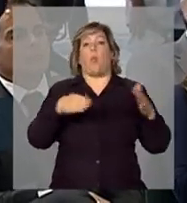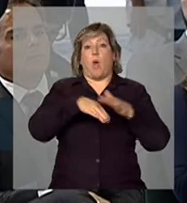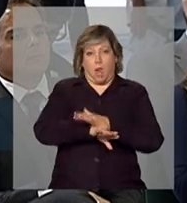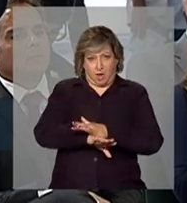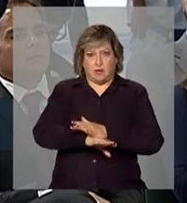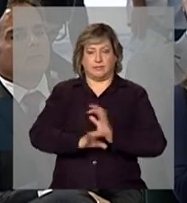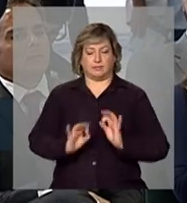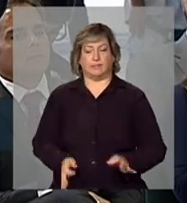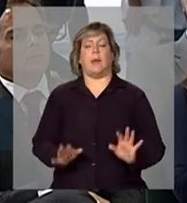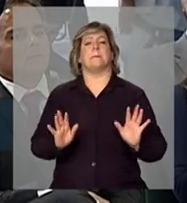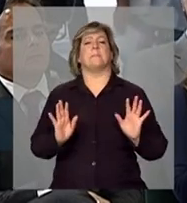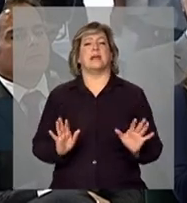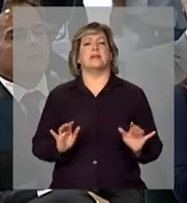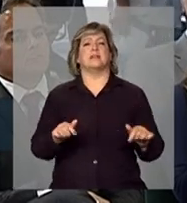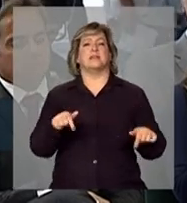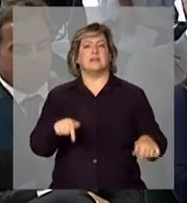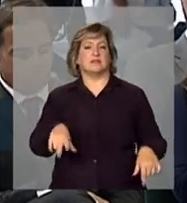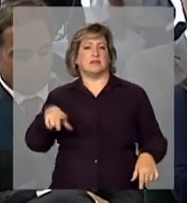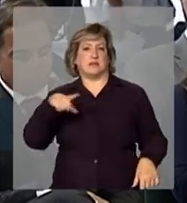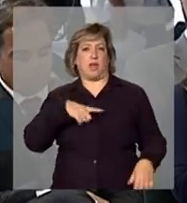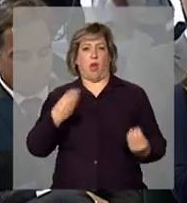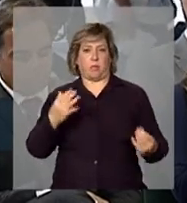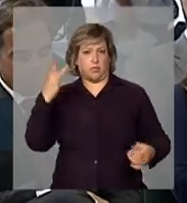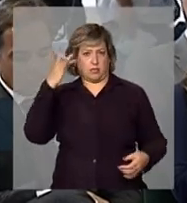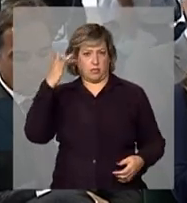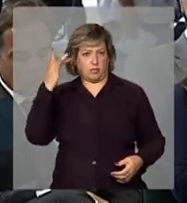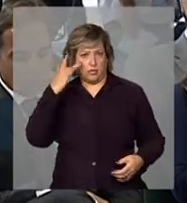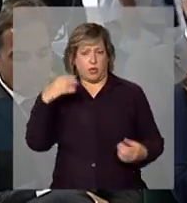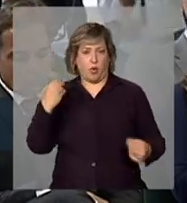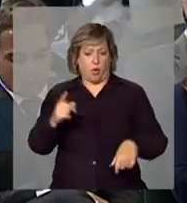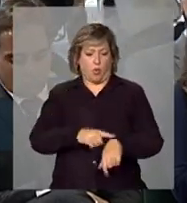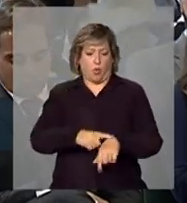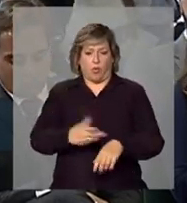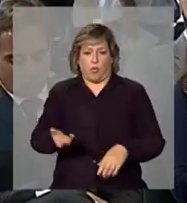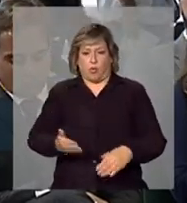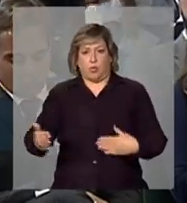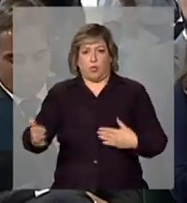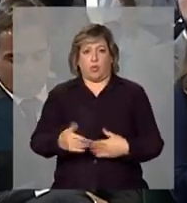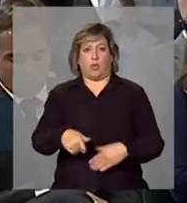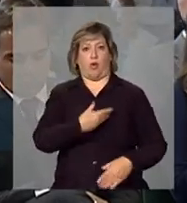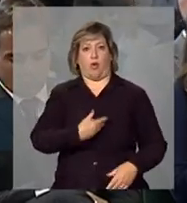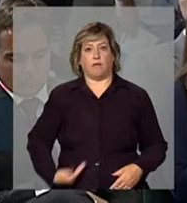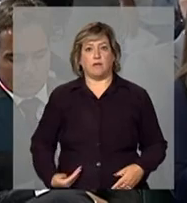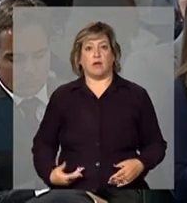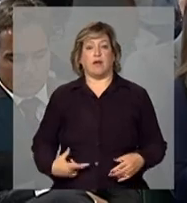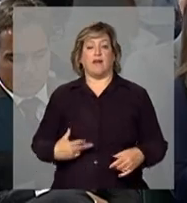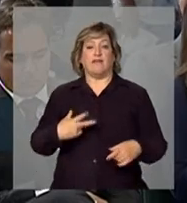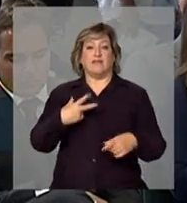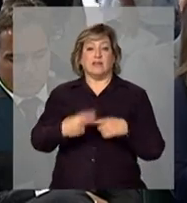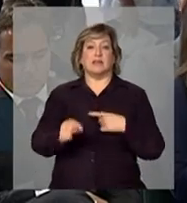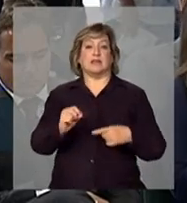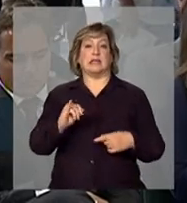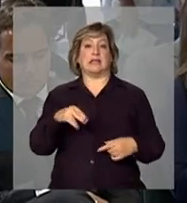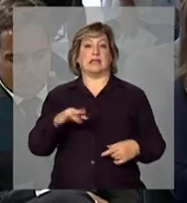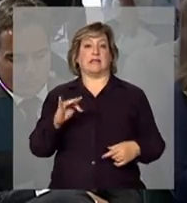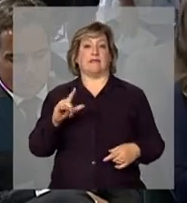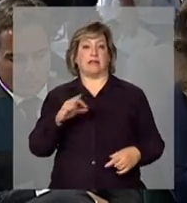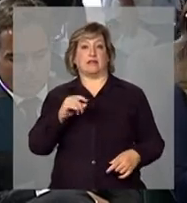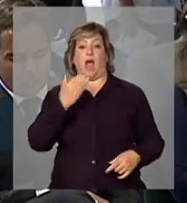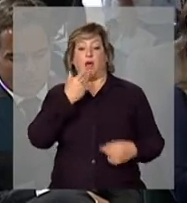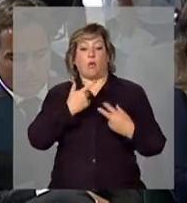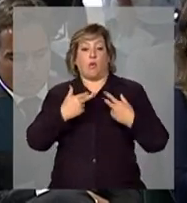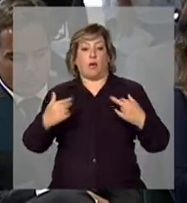Mas isso teria a ver com uma estratégia de curto prazo do governo de combate à inflação, no tocante a